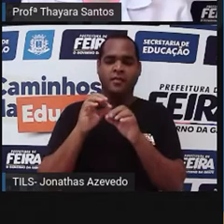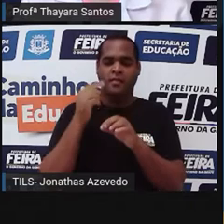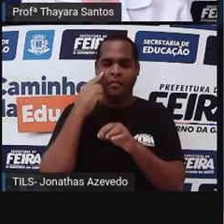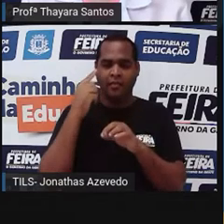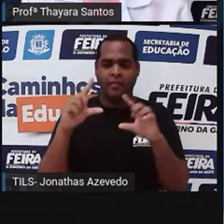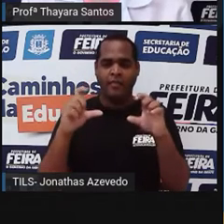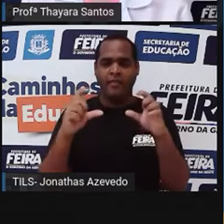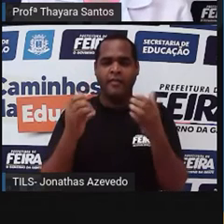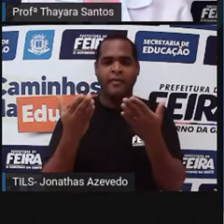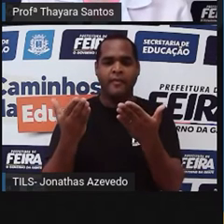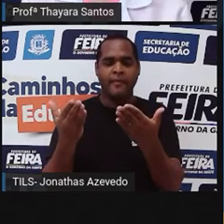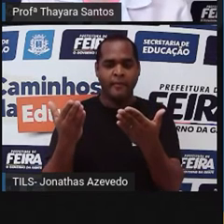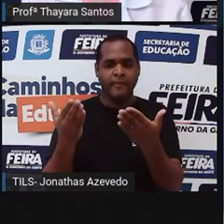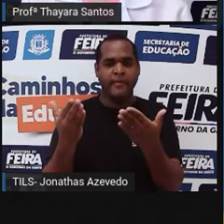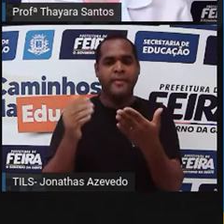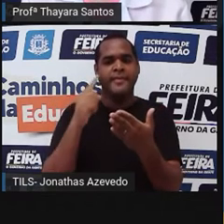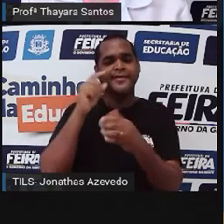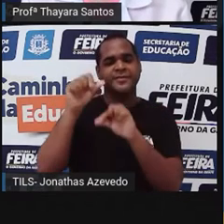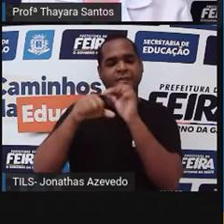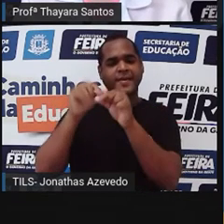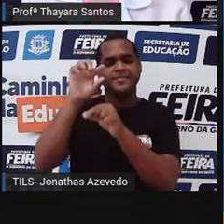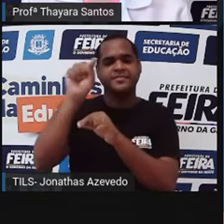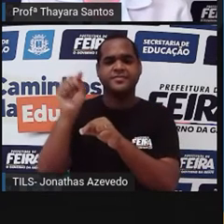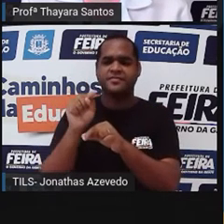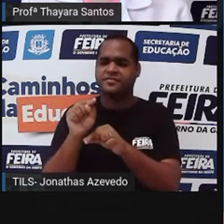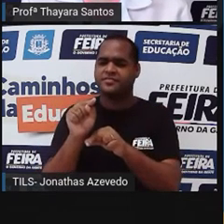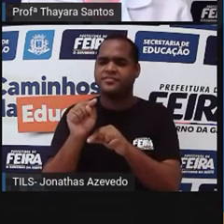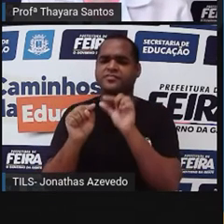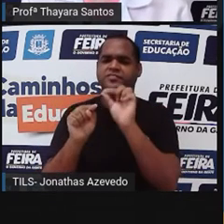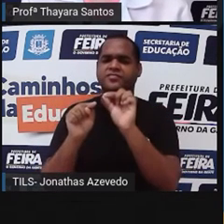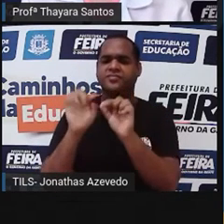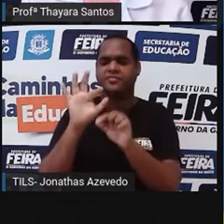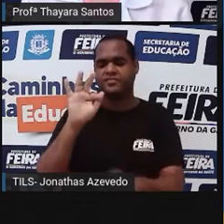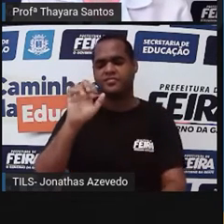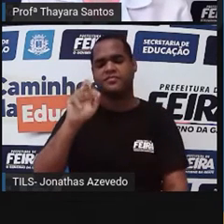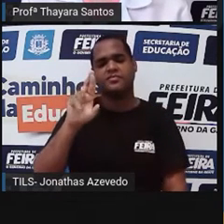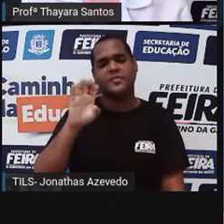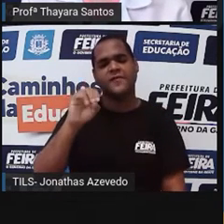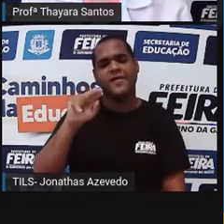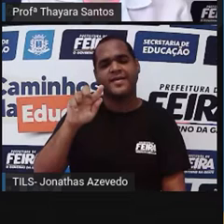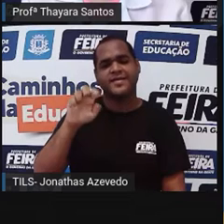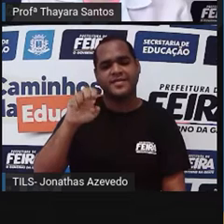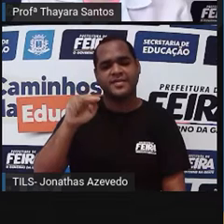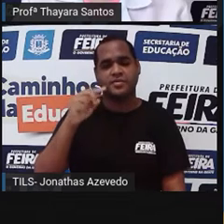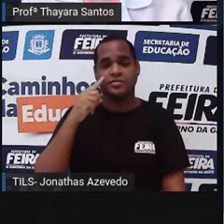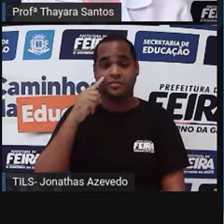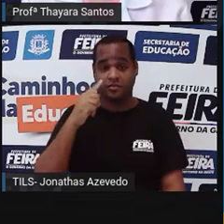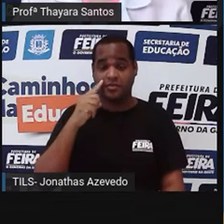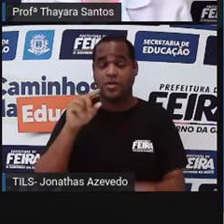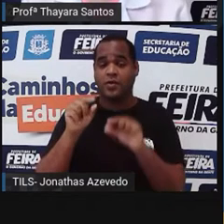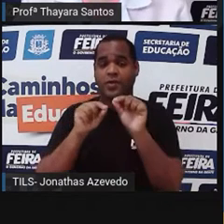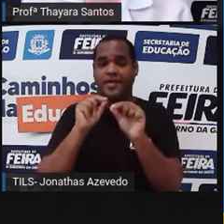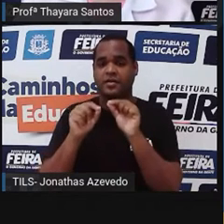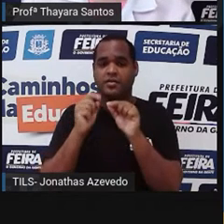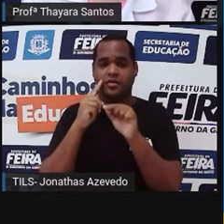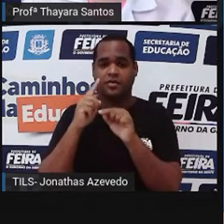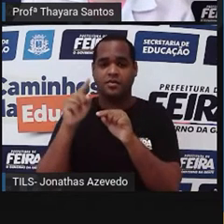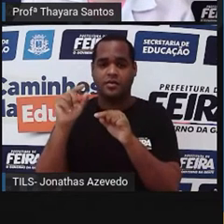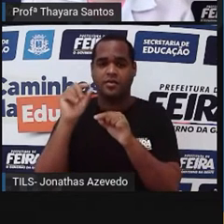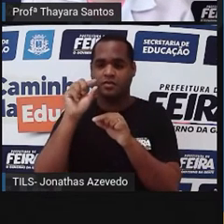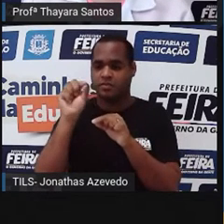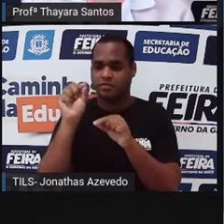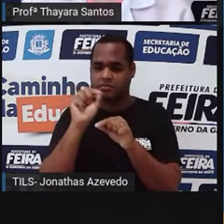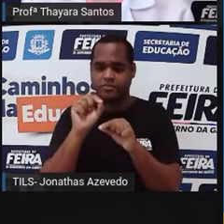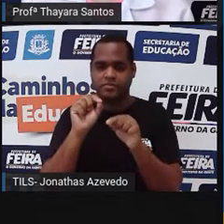esôfago. Só que tem uma coisa, aqui na faringe, ele tem uma divisão para a laringe ou para o